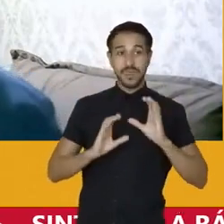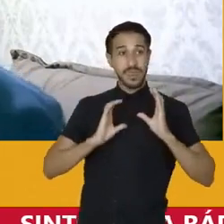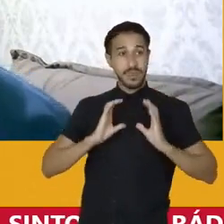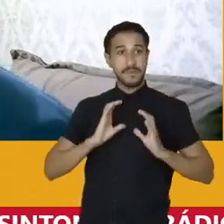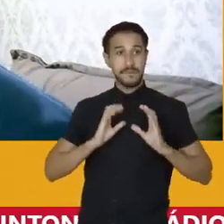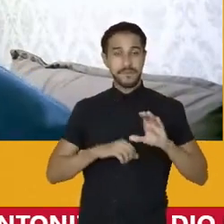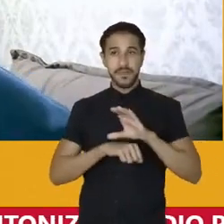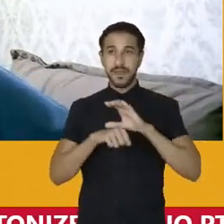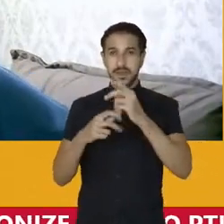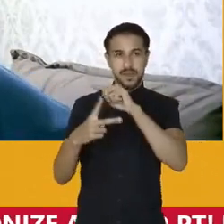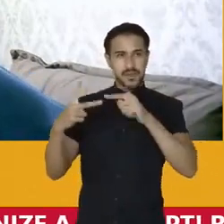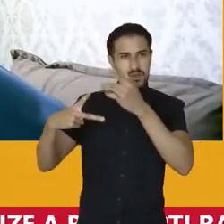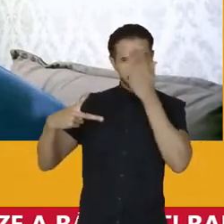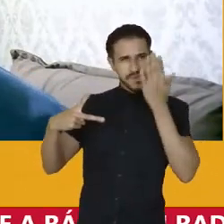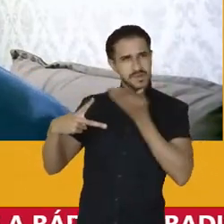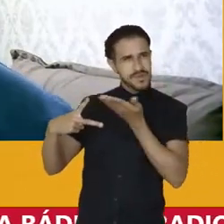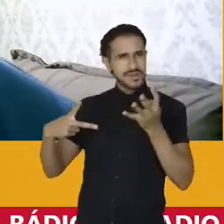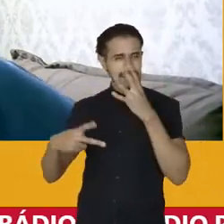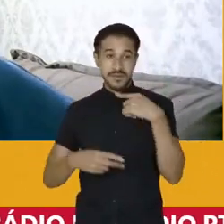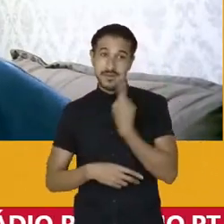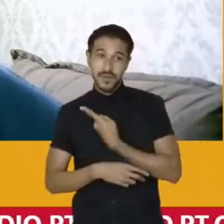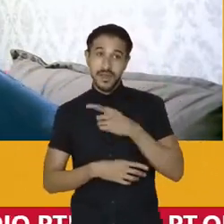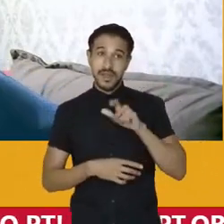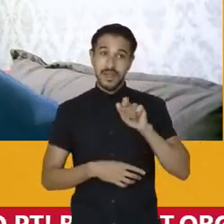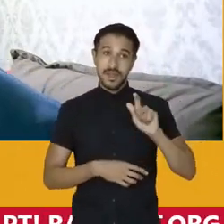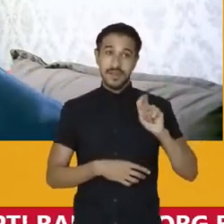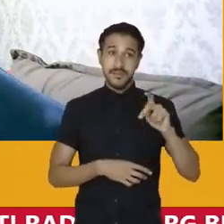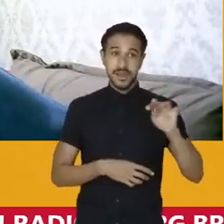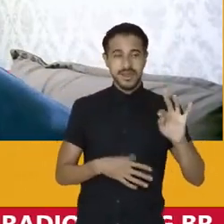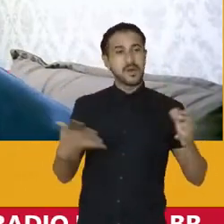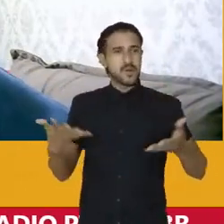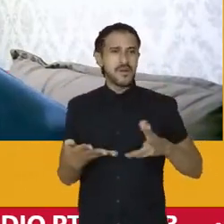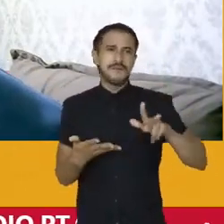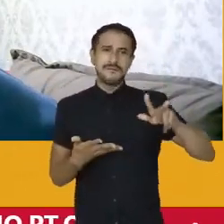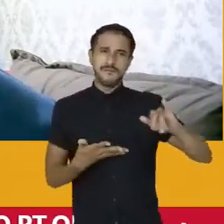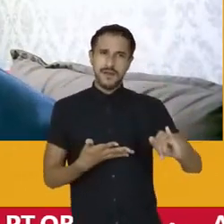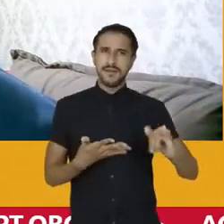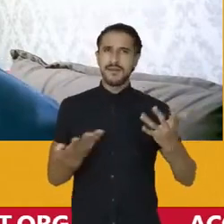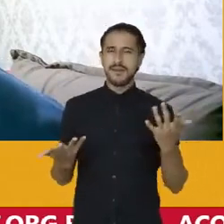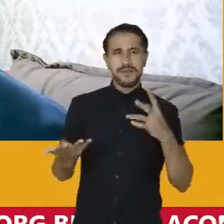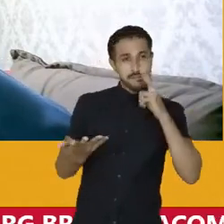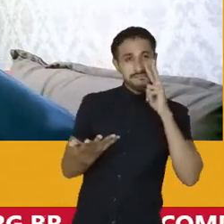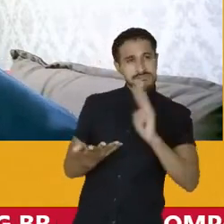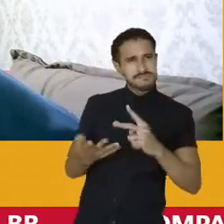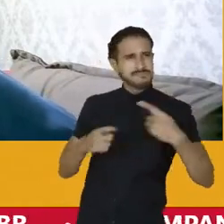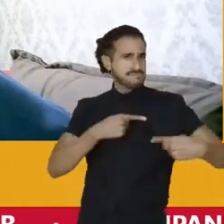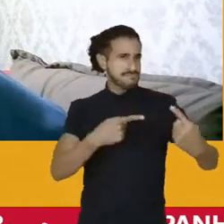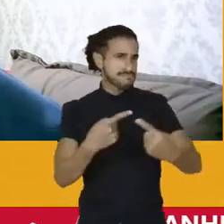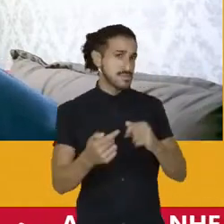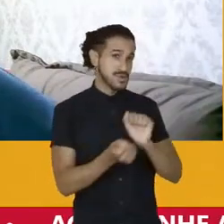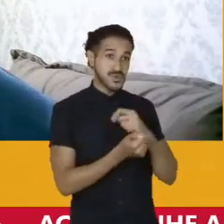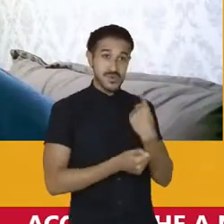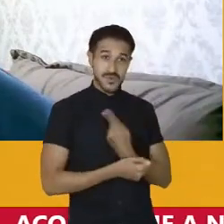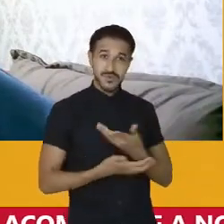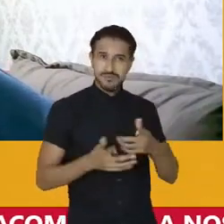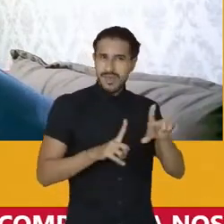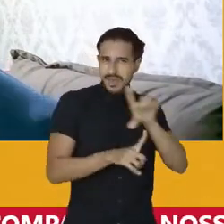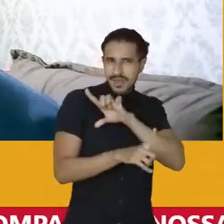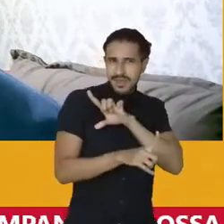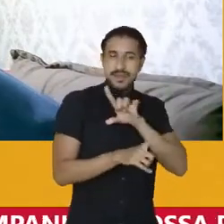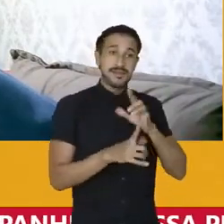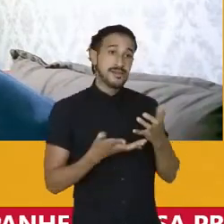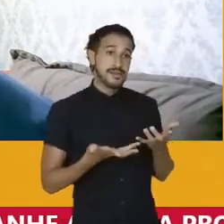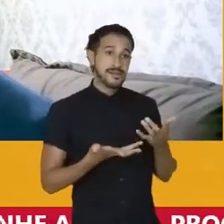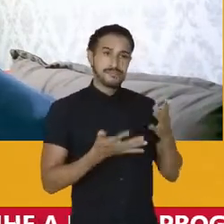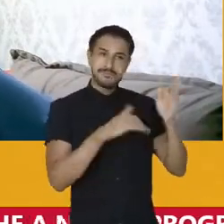São essas duas pessoas que você que está nos acompanhando no Liga Preta de hoje, vai ver debatendo aqui conosco. Antes disso,